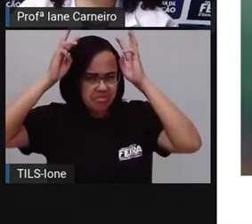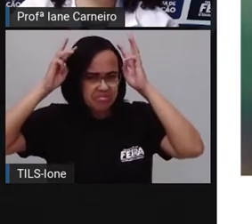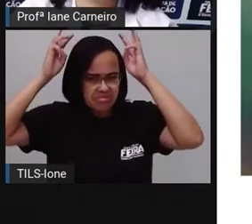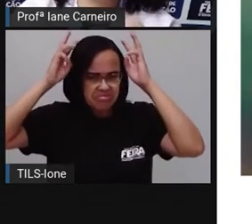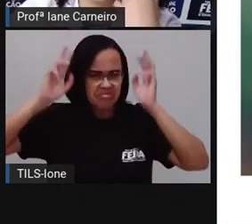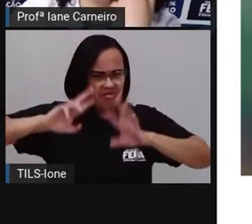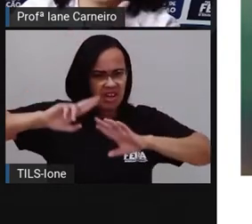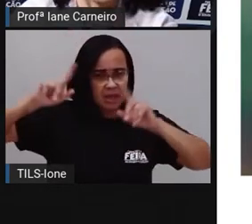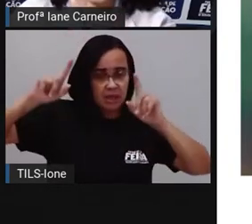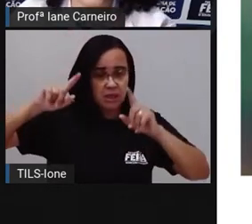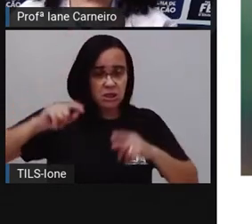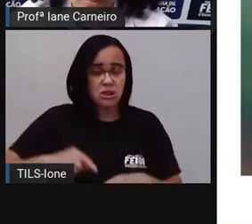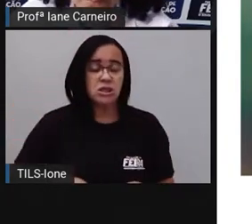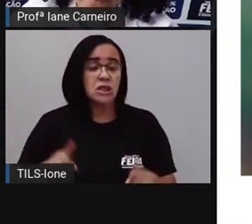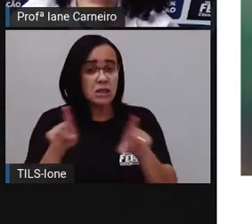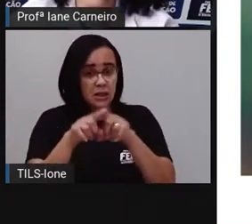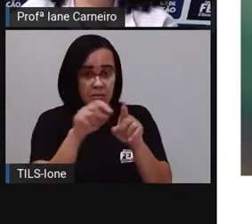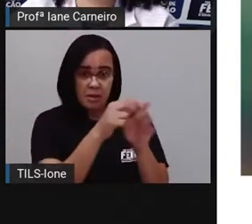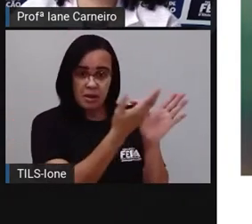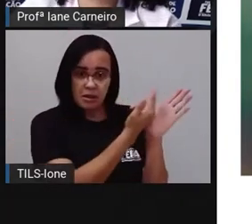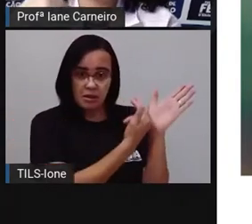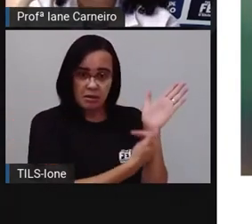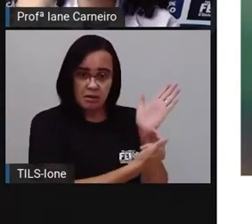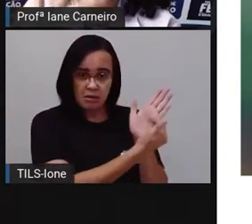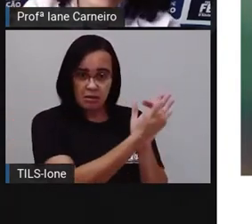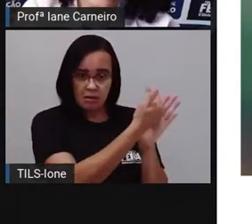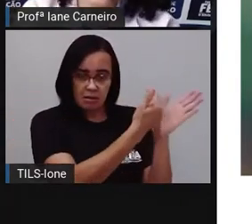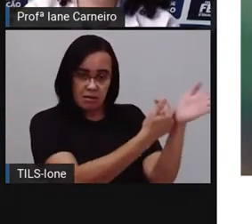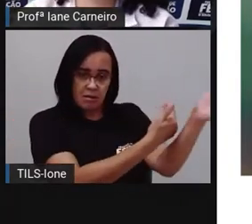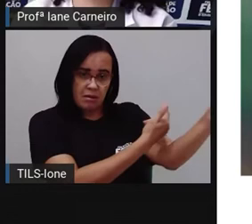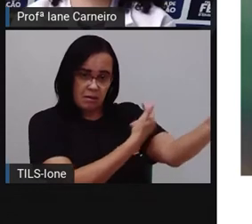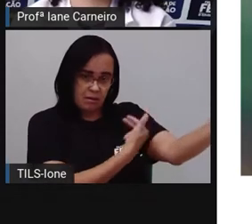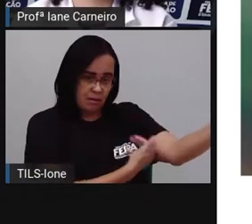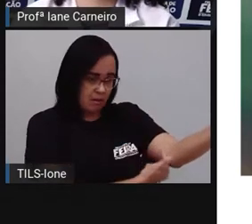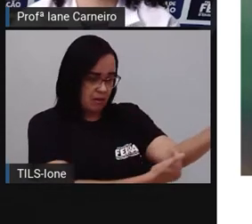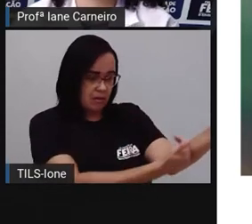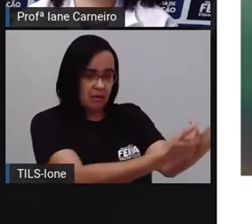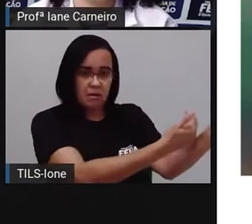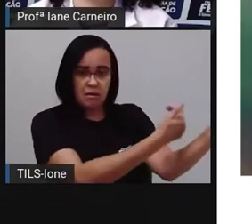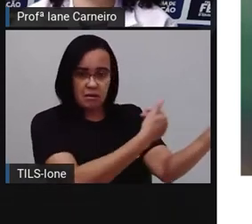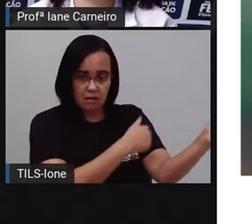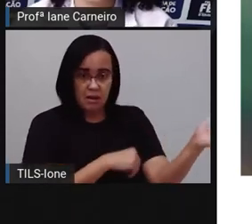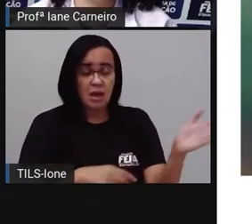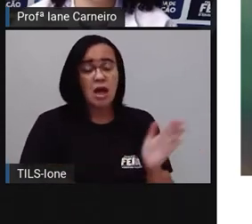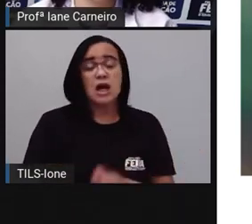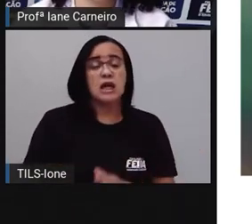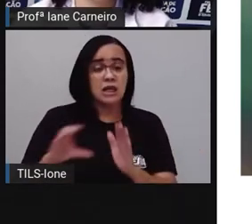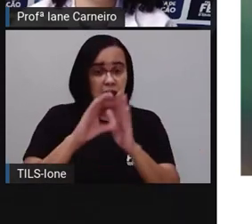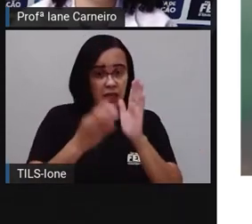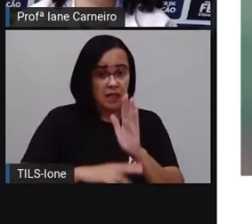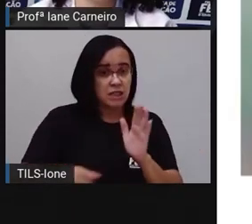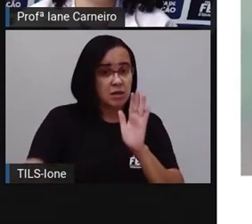tatuagens, né? No corpo. São características de Neymar, certo?